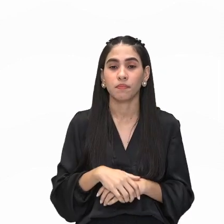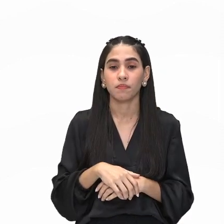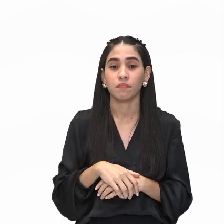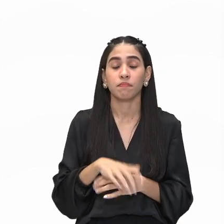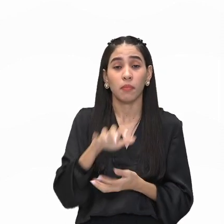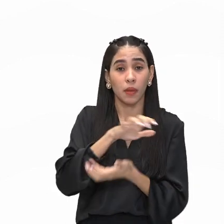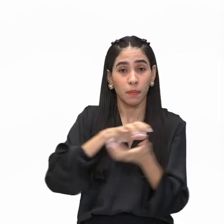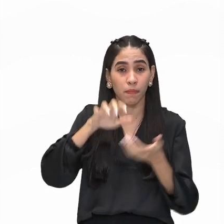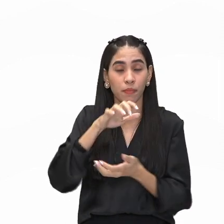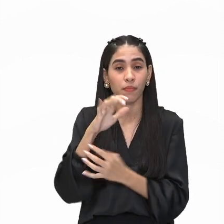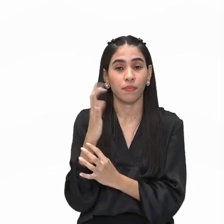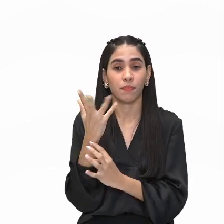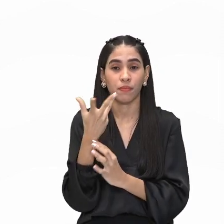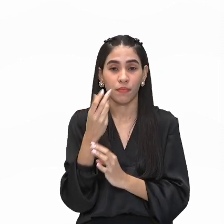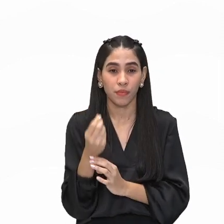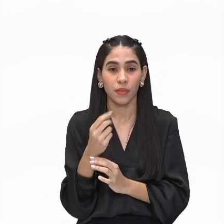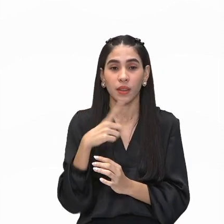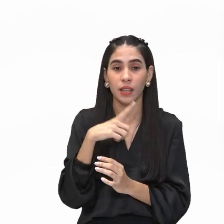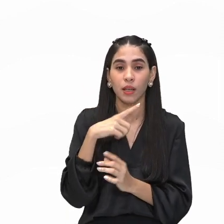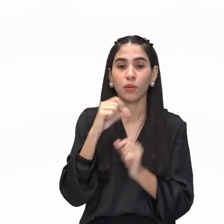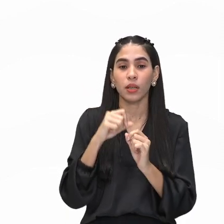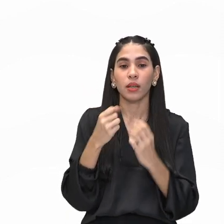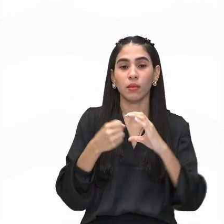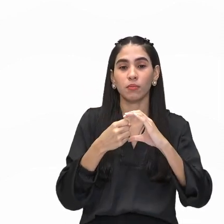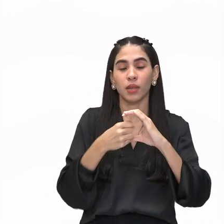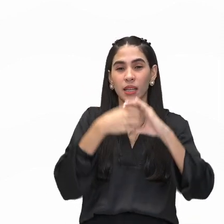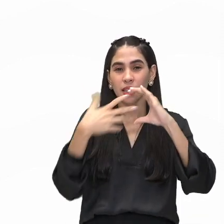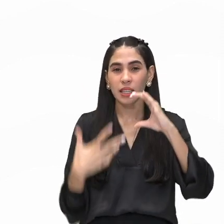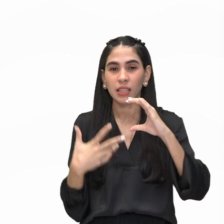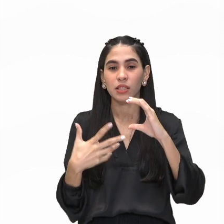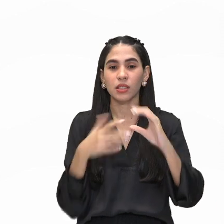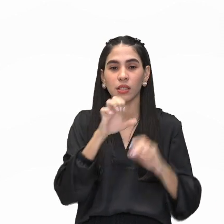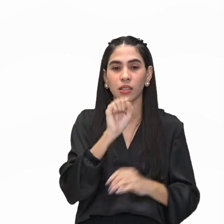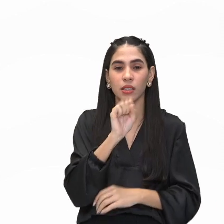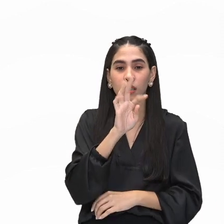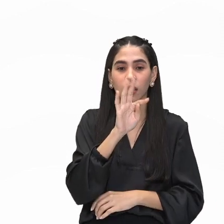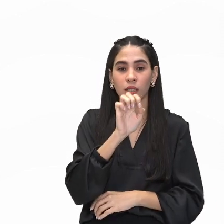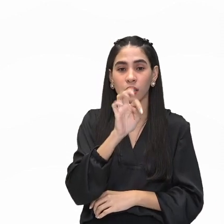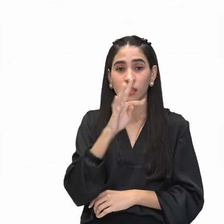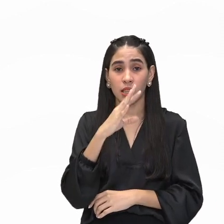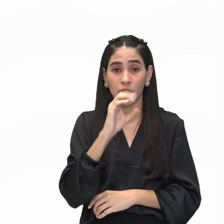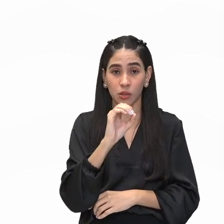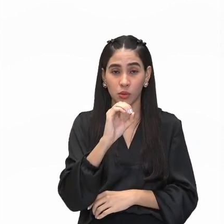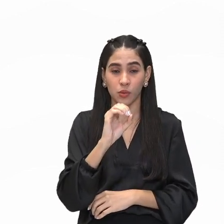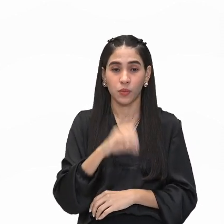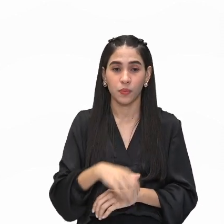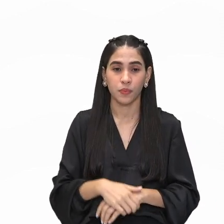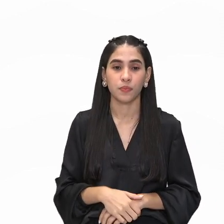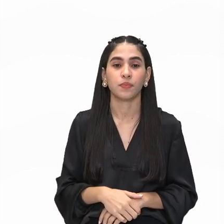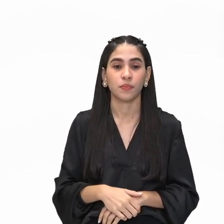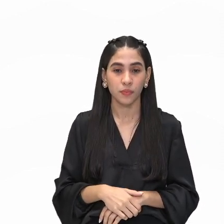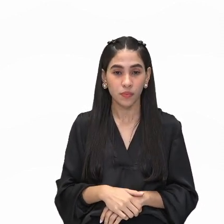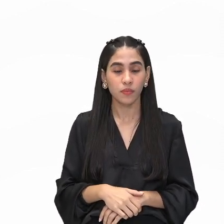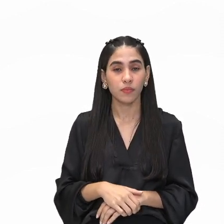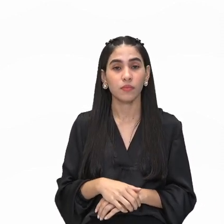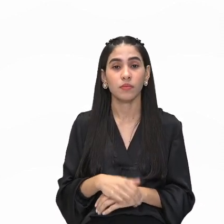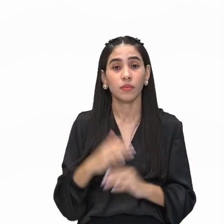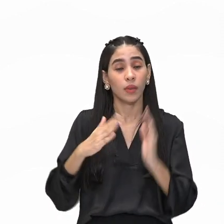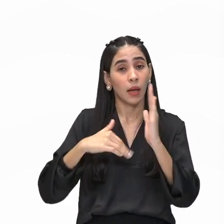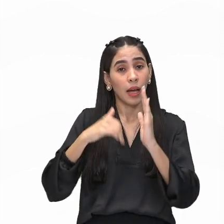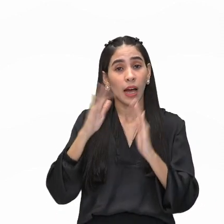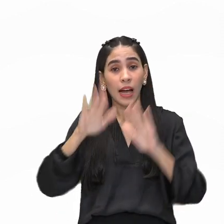as manifestações artísticas possuem em comum seu caráter estético. Uma mesma obra